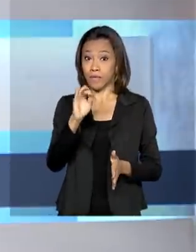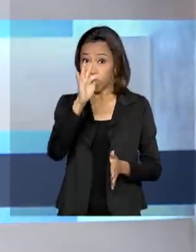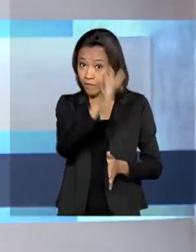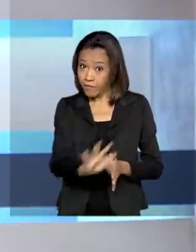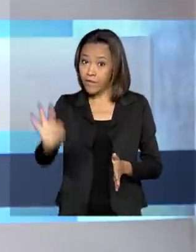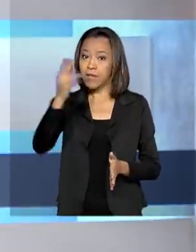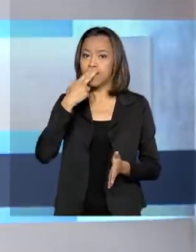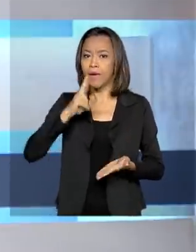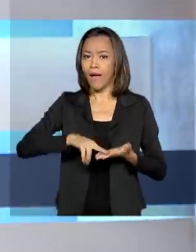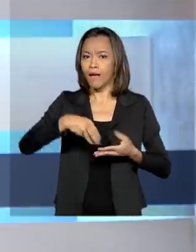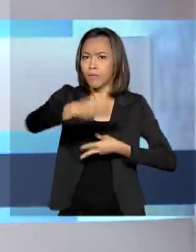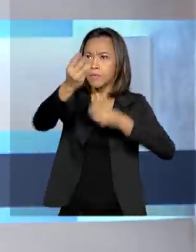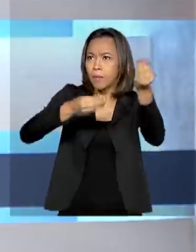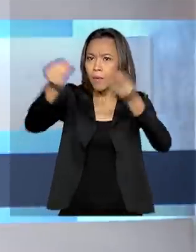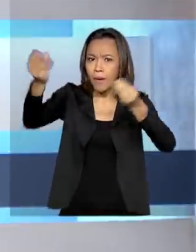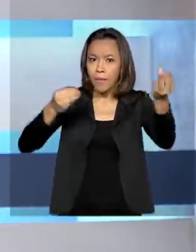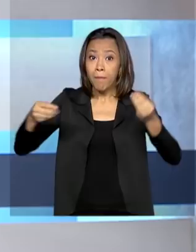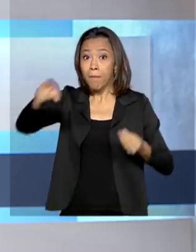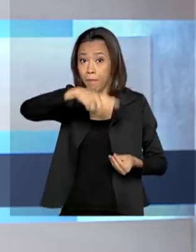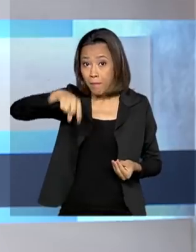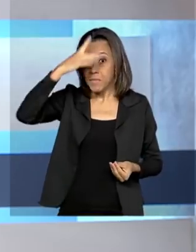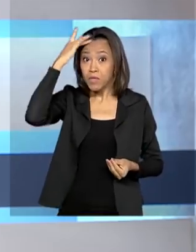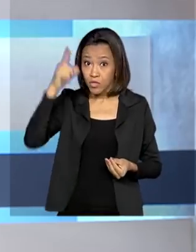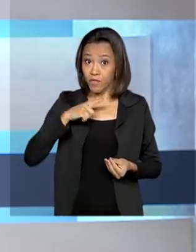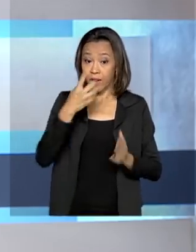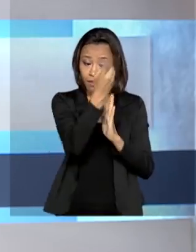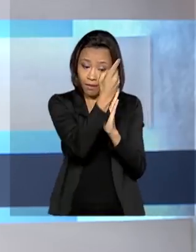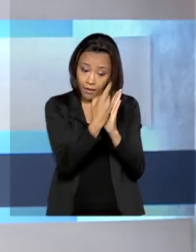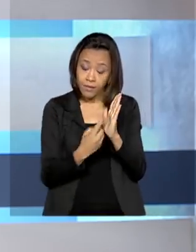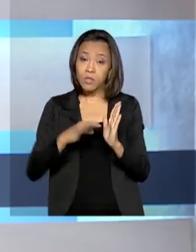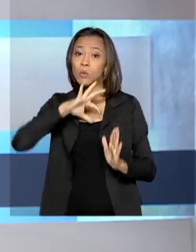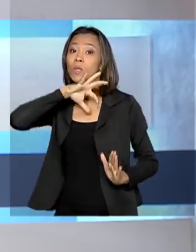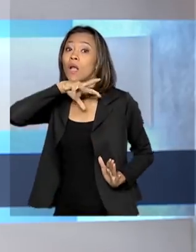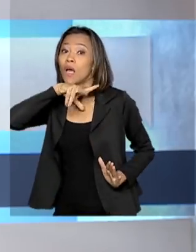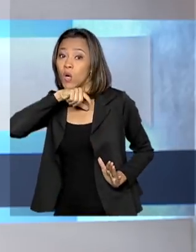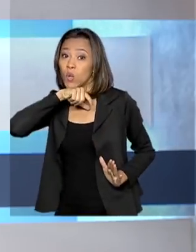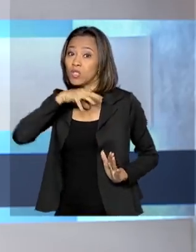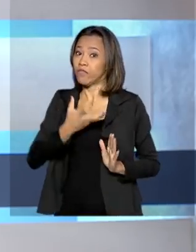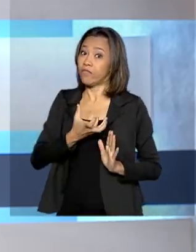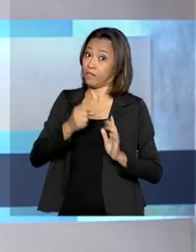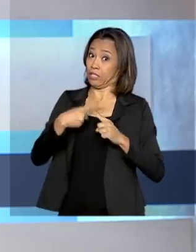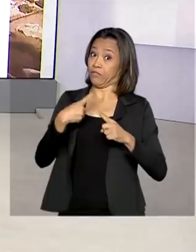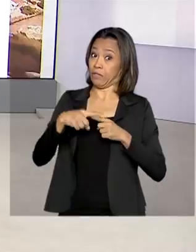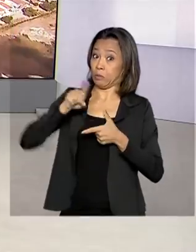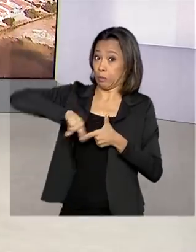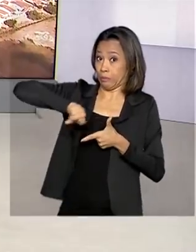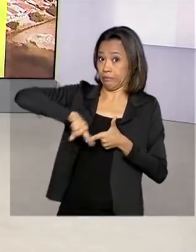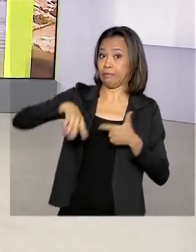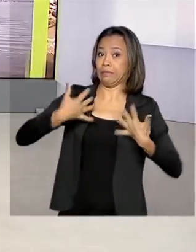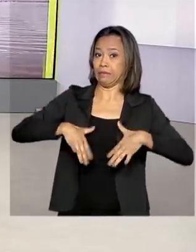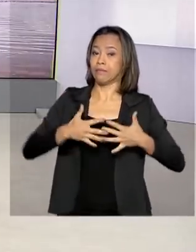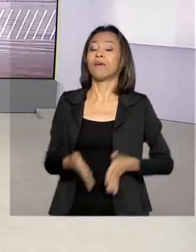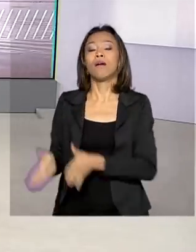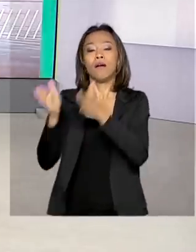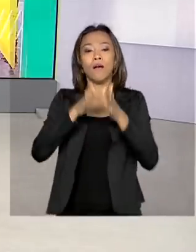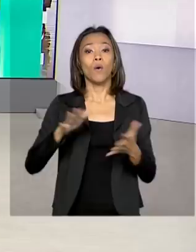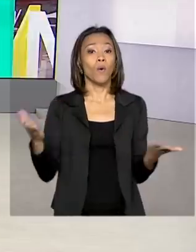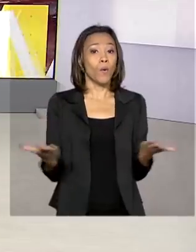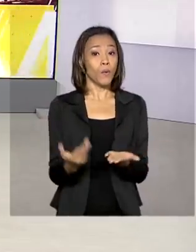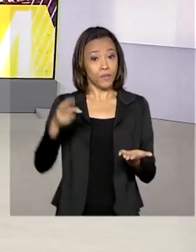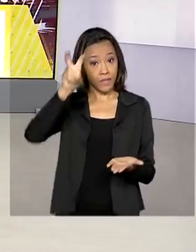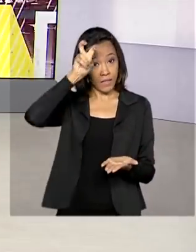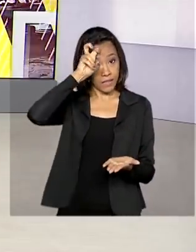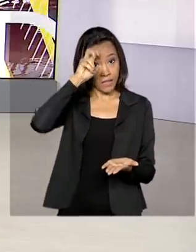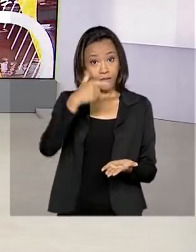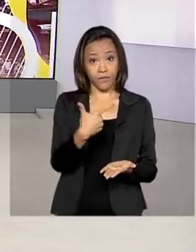enviar cartas a contribuintes que tiveram a declaração do imposto de renda retida na malha fina. Hoje é quinta-feira,